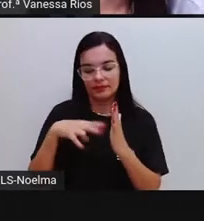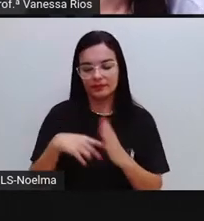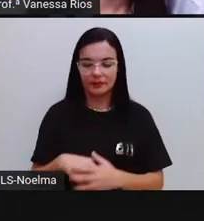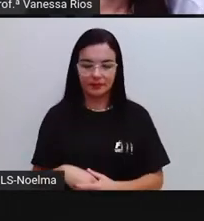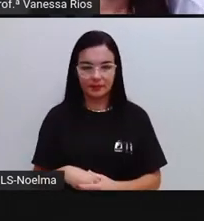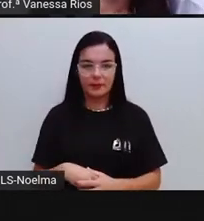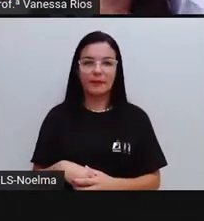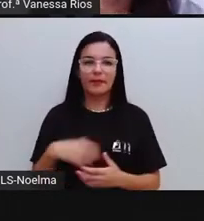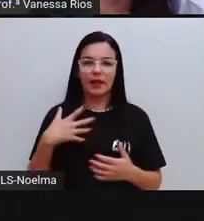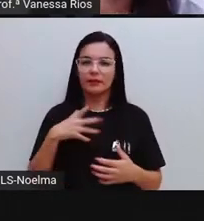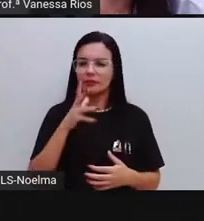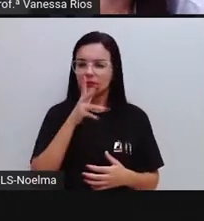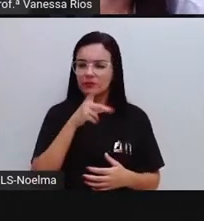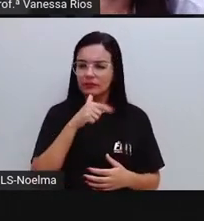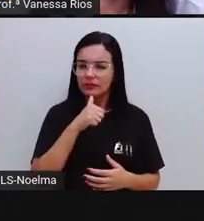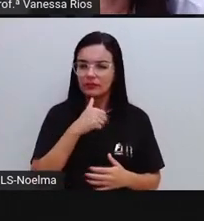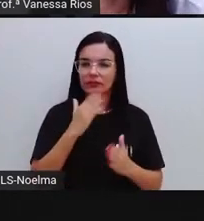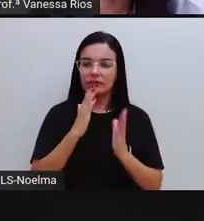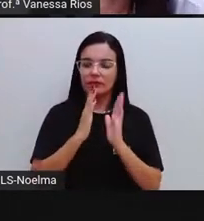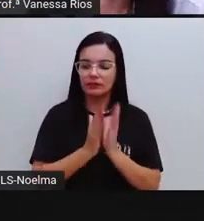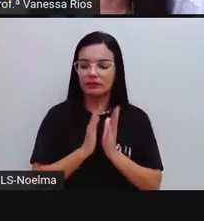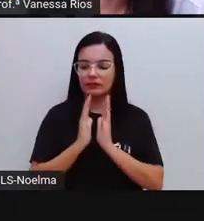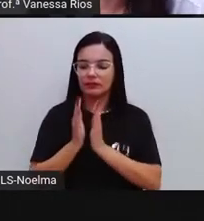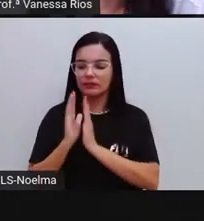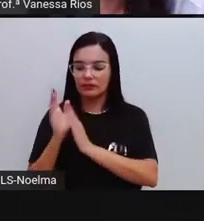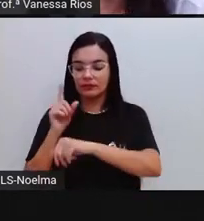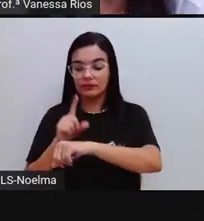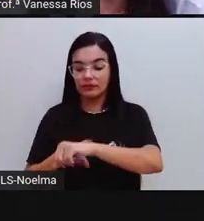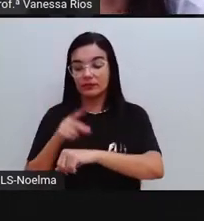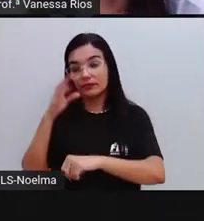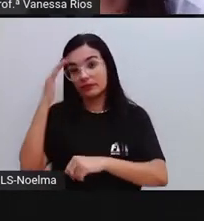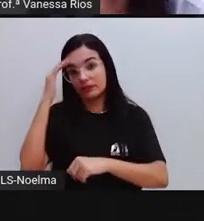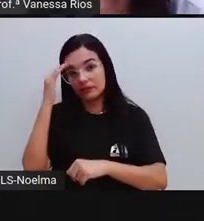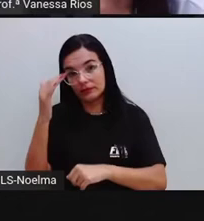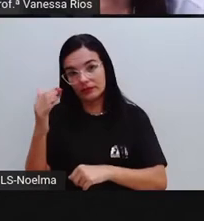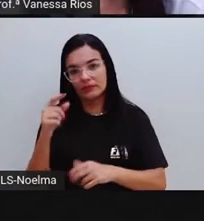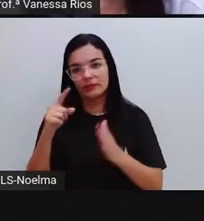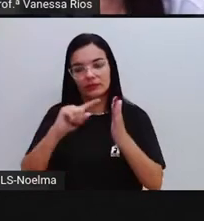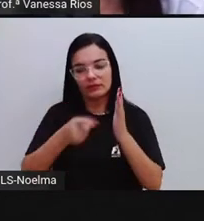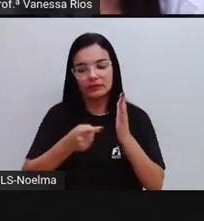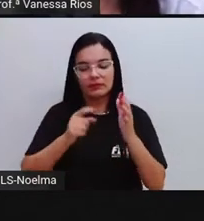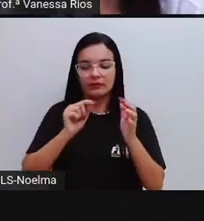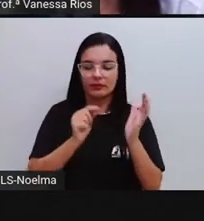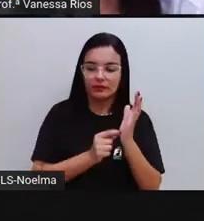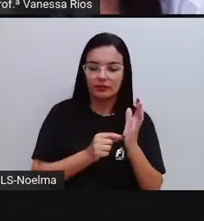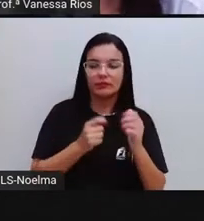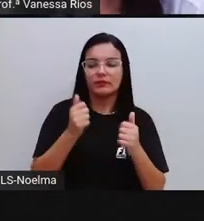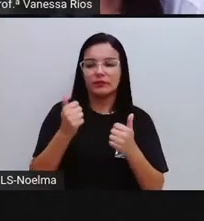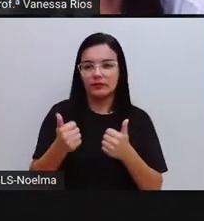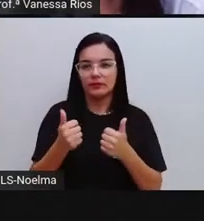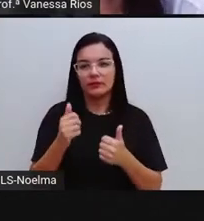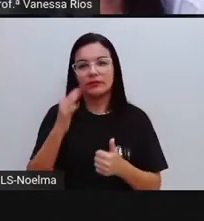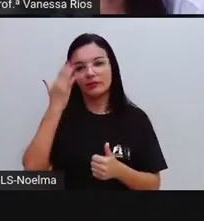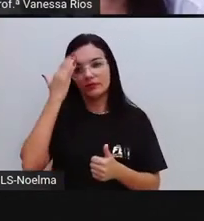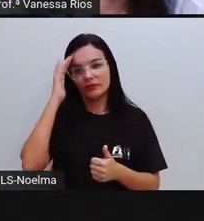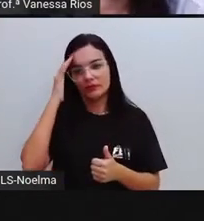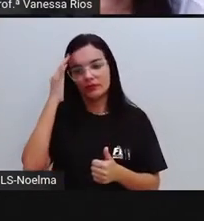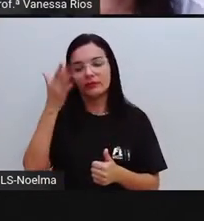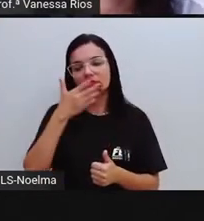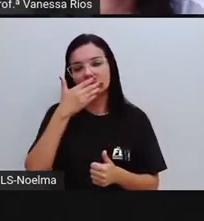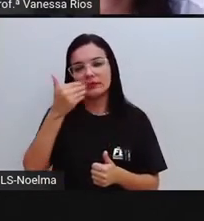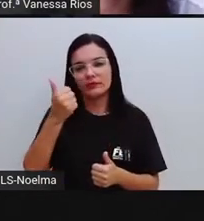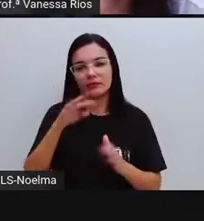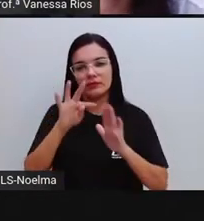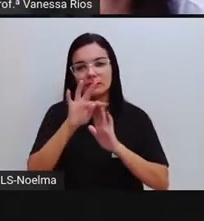A prova é ler devagar, pausadamente, respeitando as pontuações, para a gente ter uma compreensão melhor do texto e aí